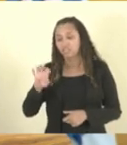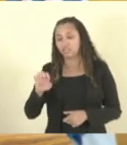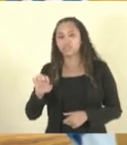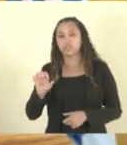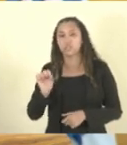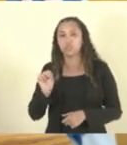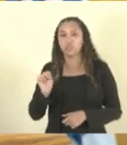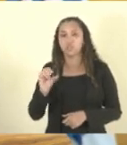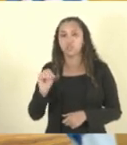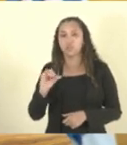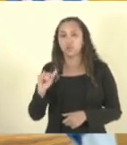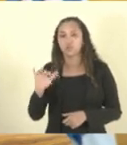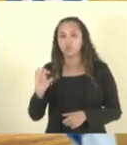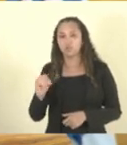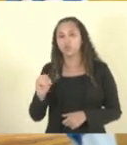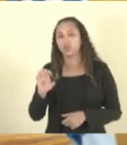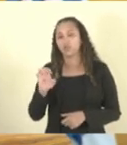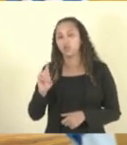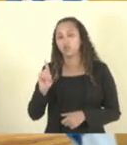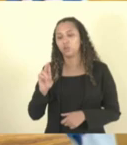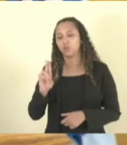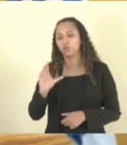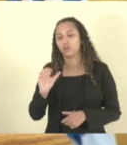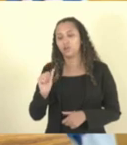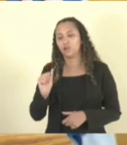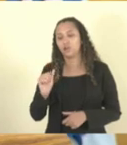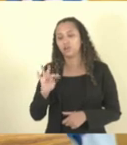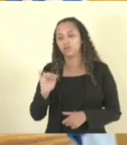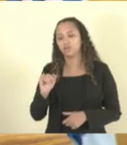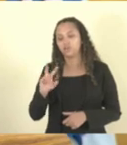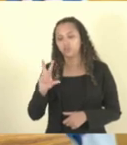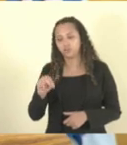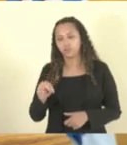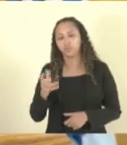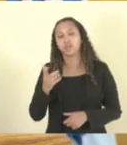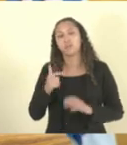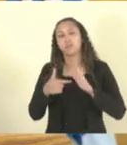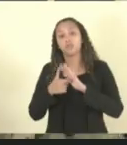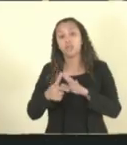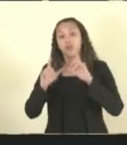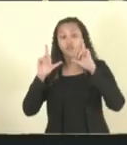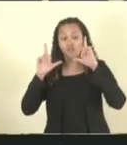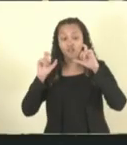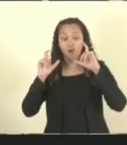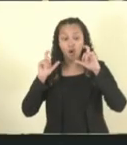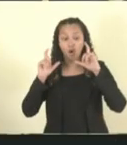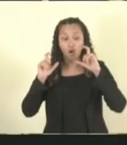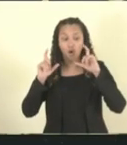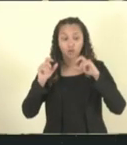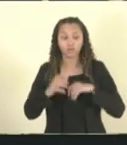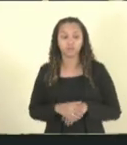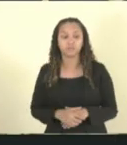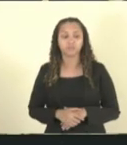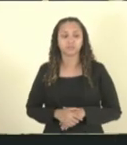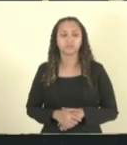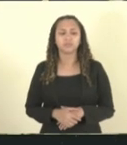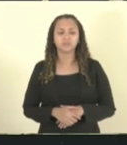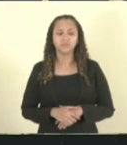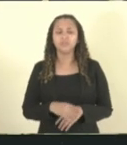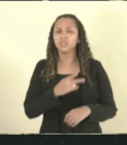que colocasse aqui a foto desses agentes socioeducativos, eles me procuraram